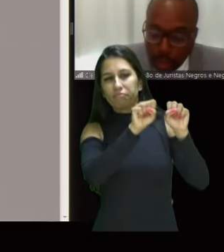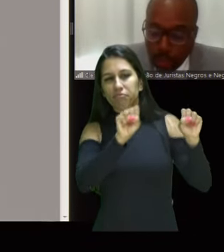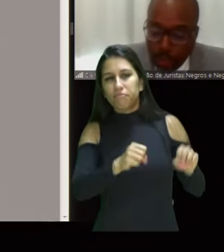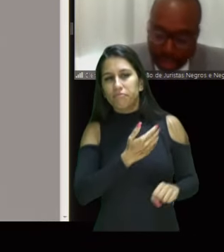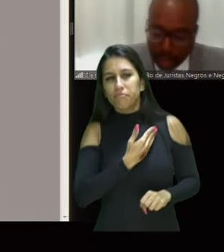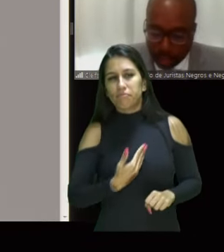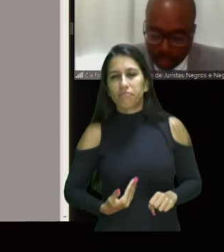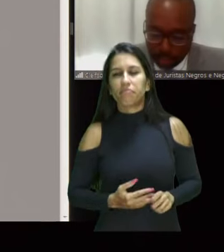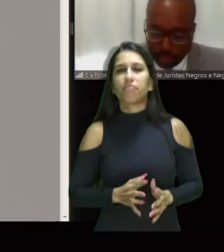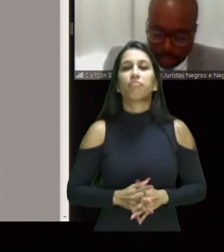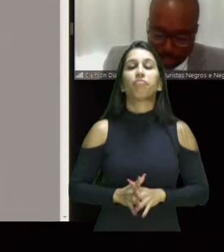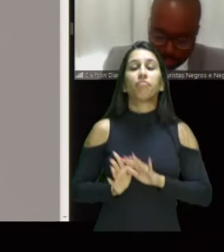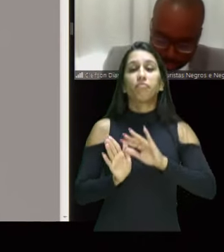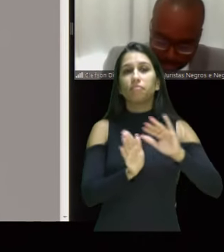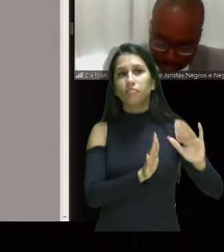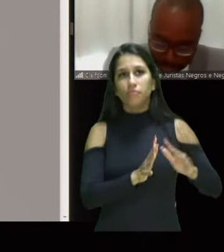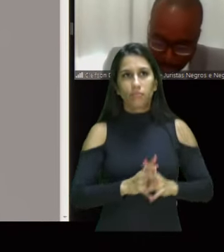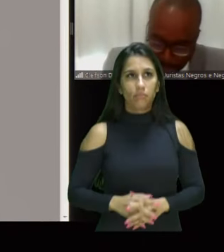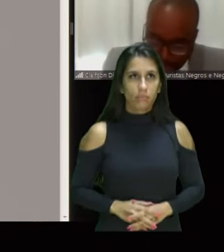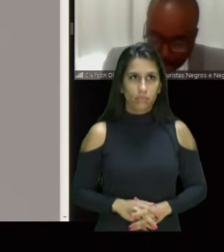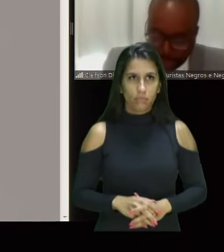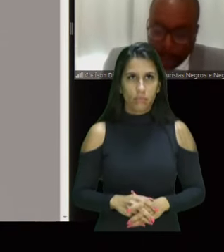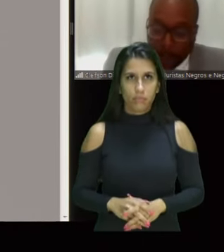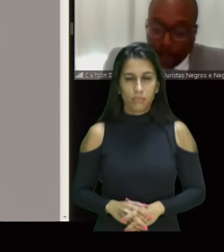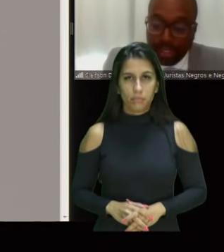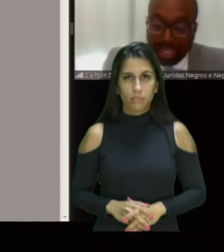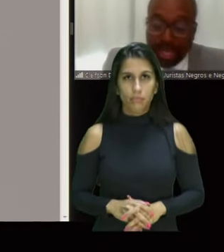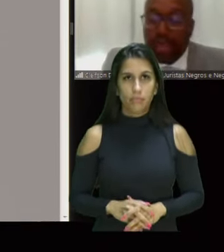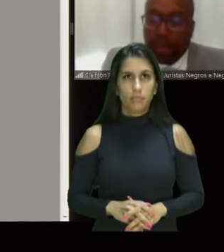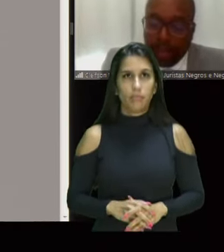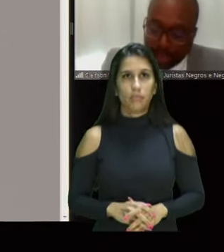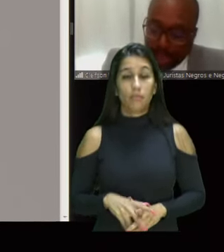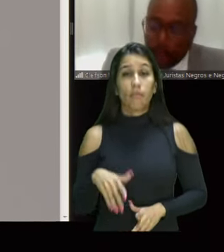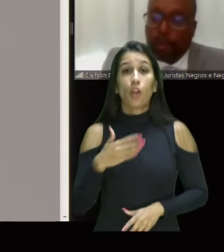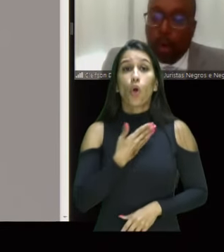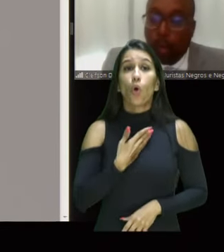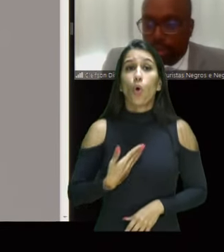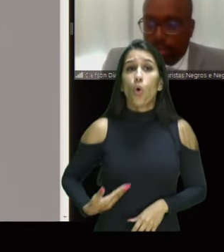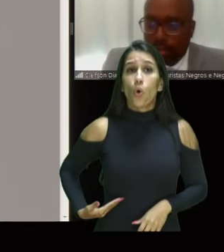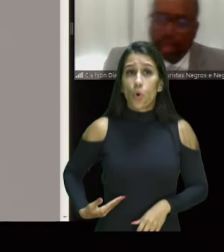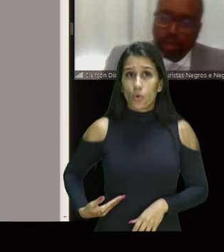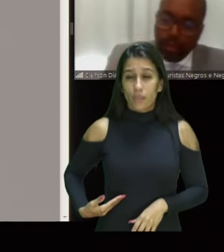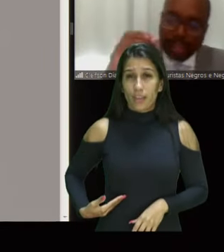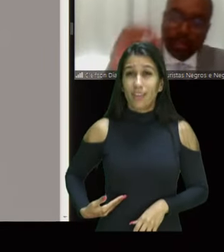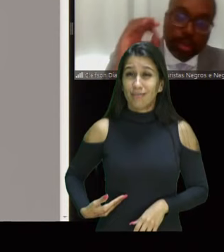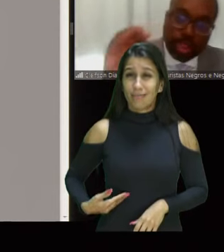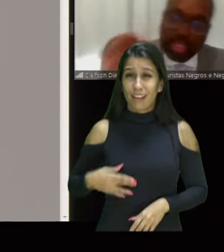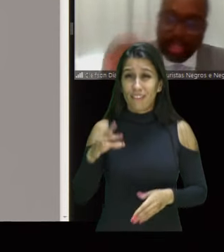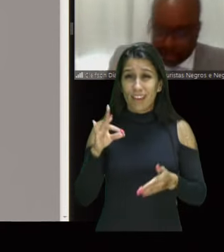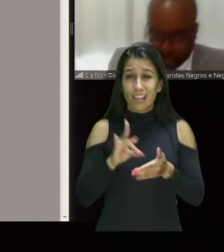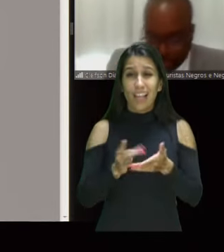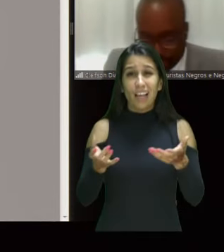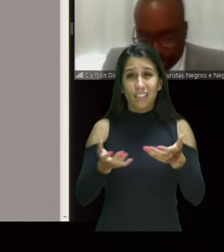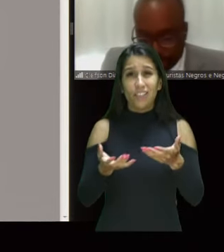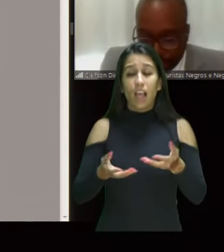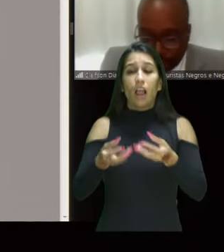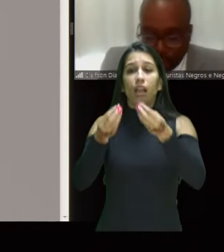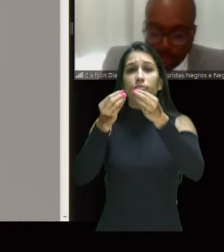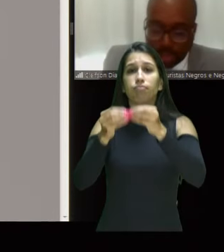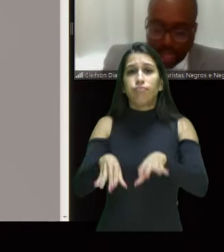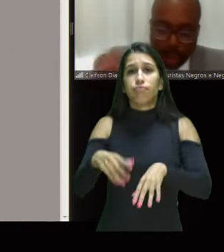PL do governo, na prática, pode inviabilizar o ProUni. Vou falar de uma sutileza.